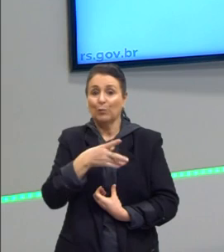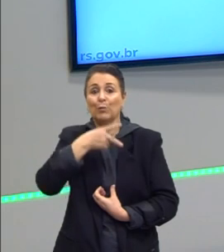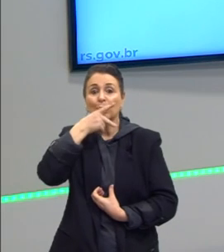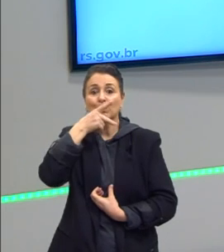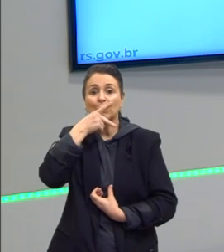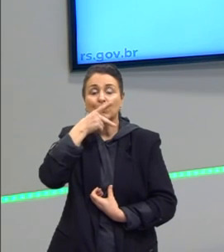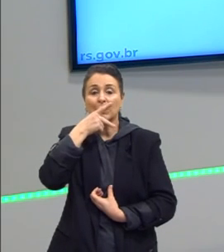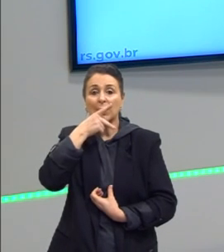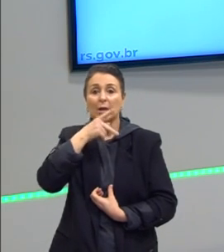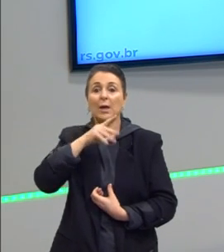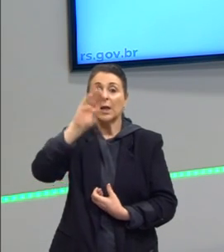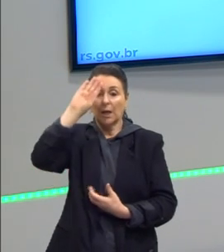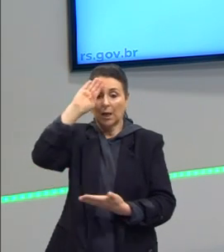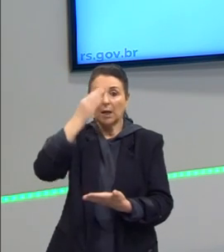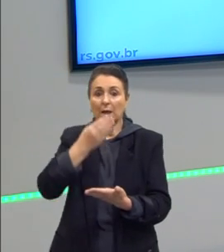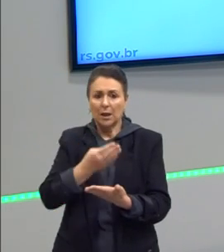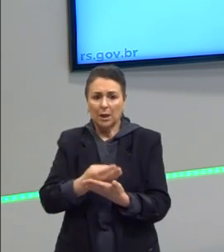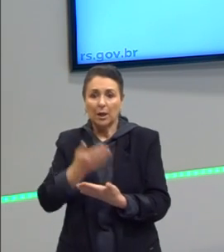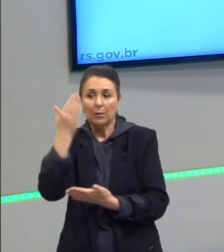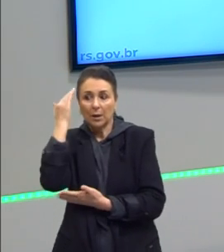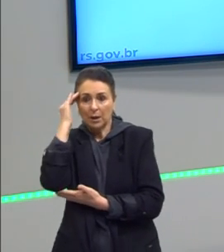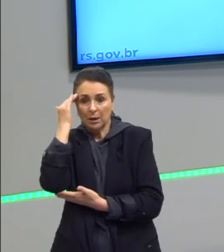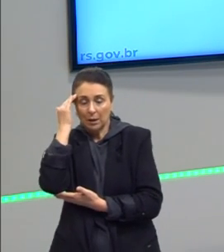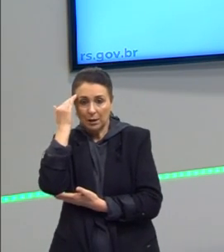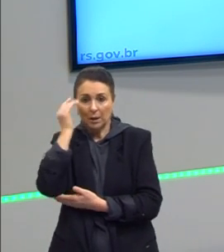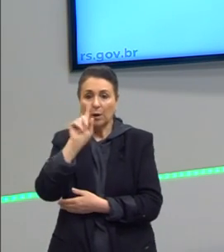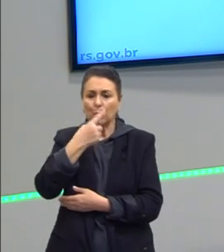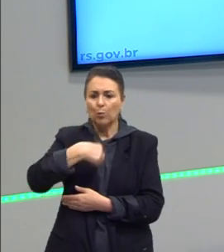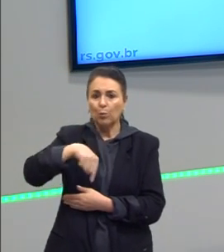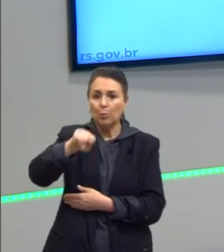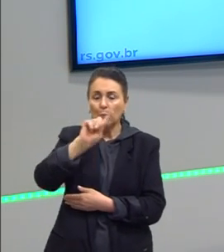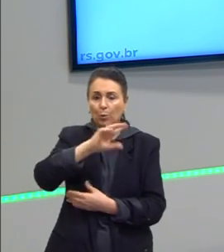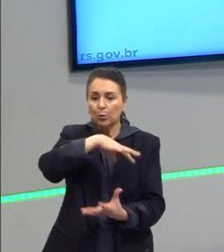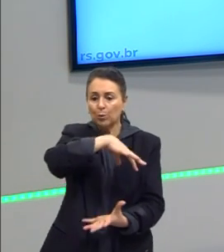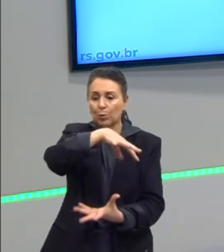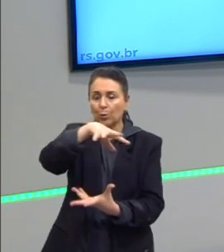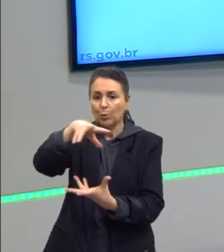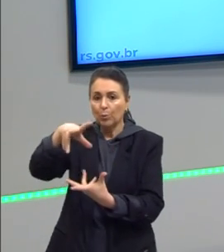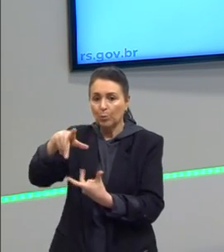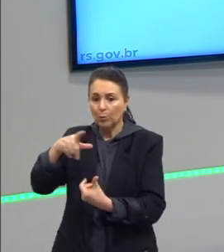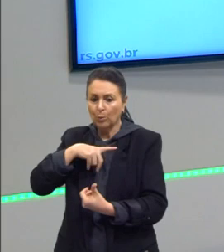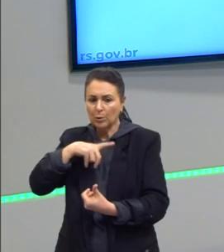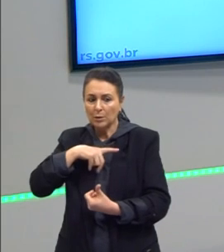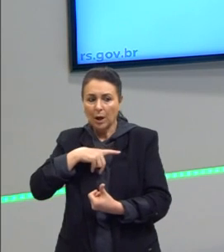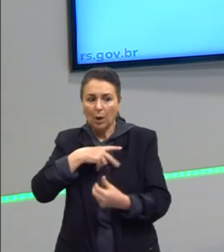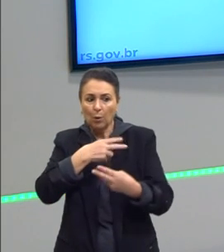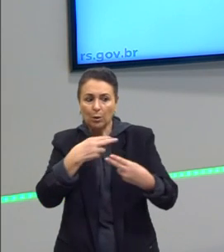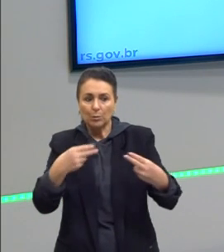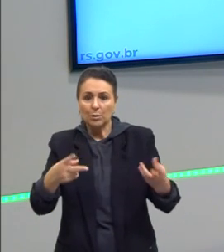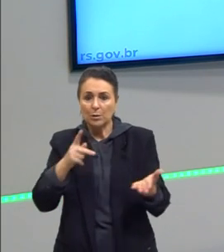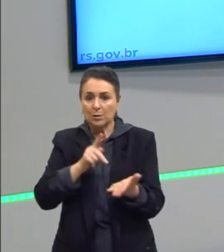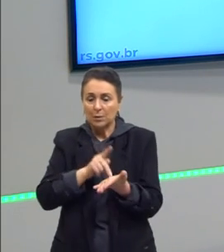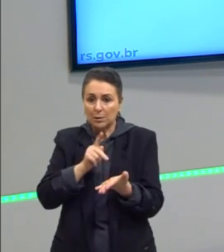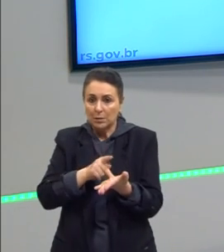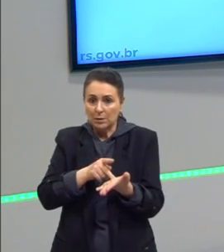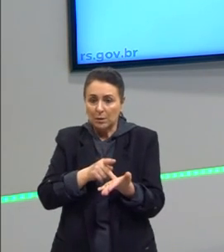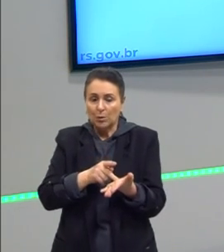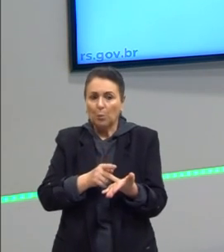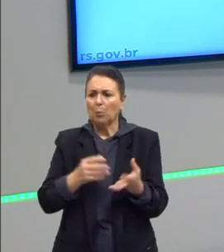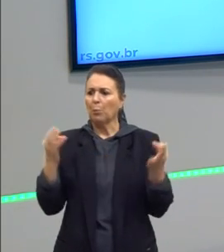crer para entender, um outro mundo, que estariam as coisas verdadeiras, as coisas